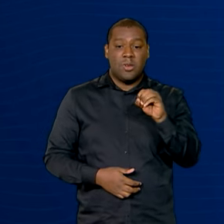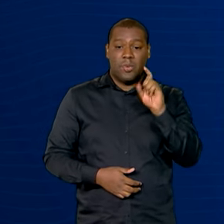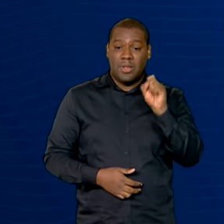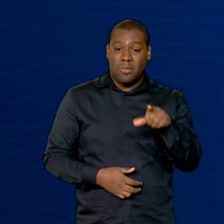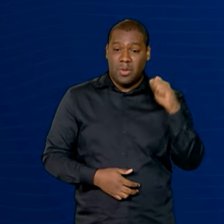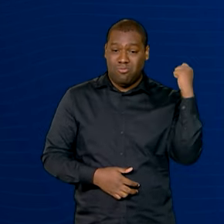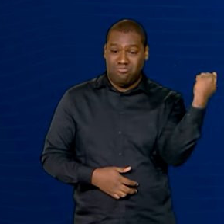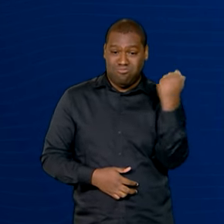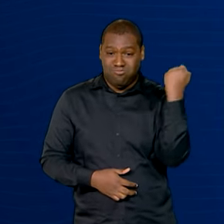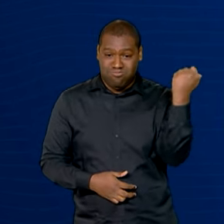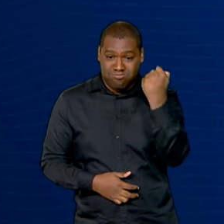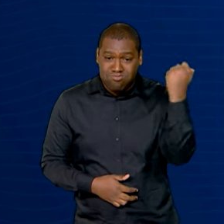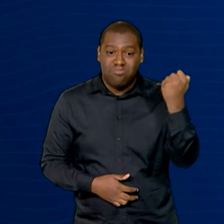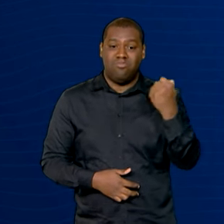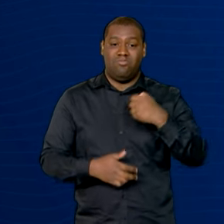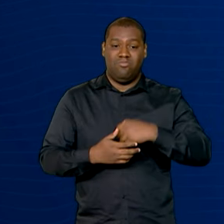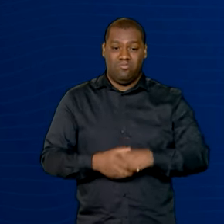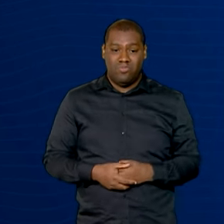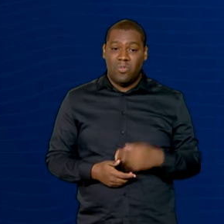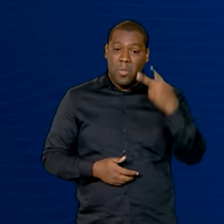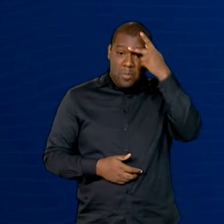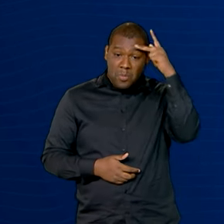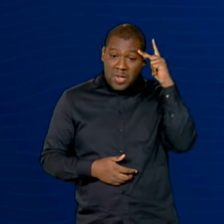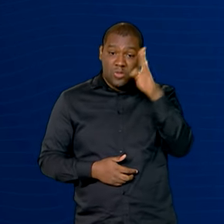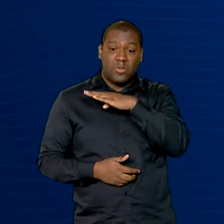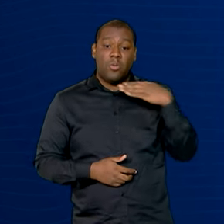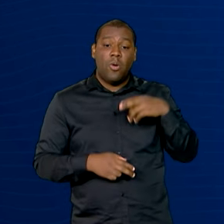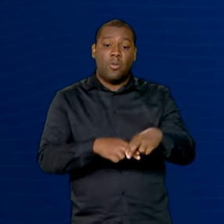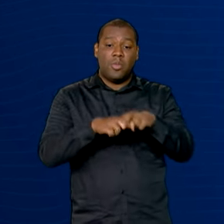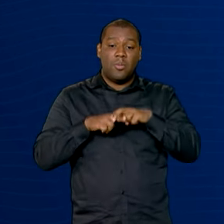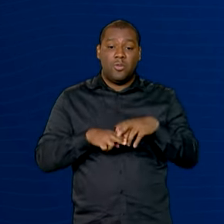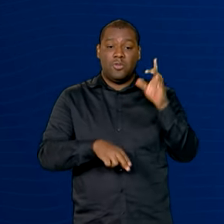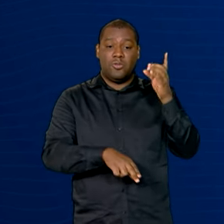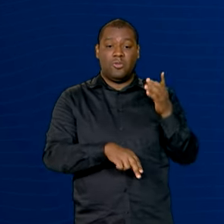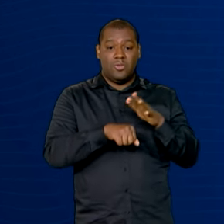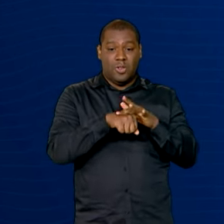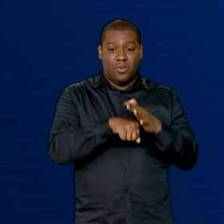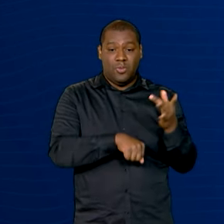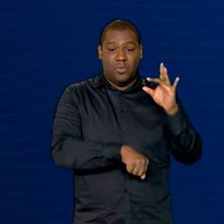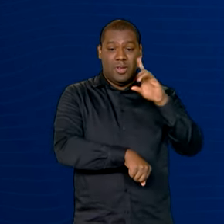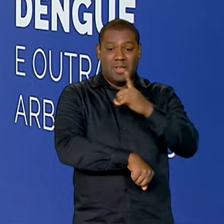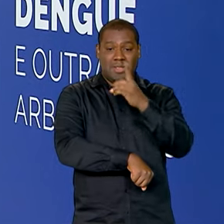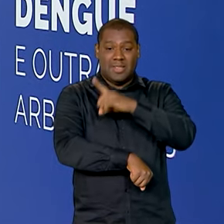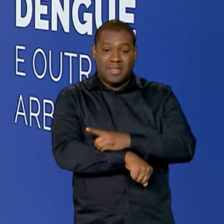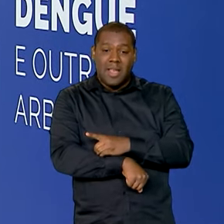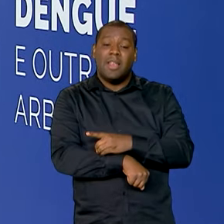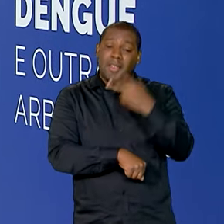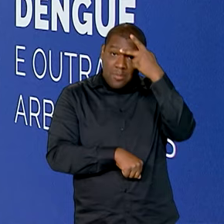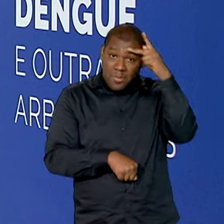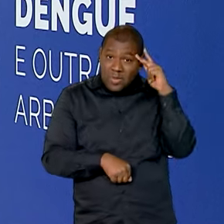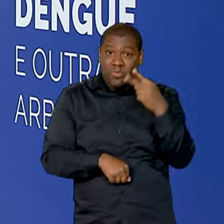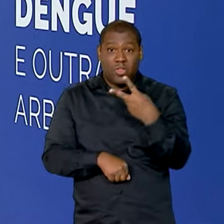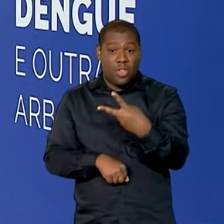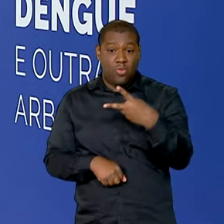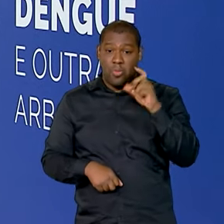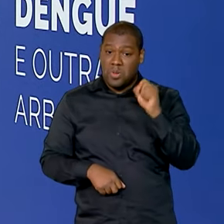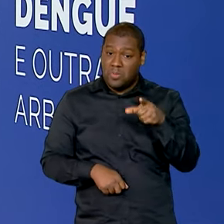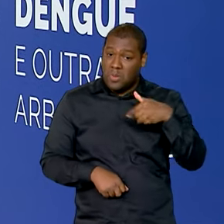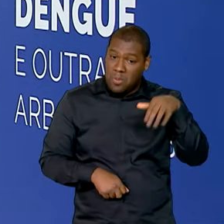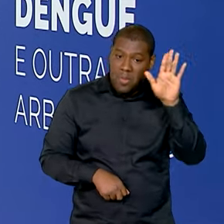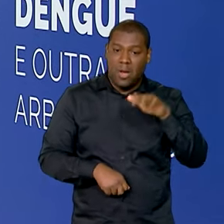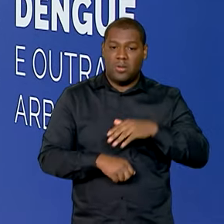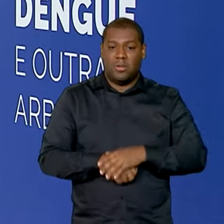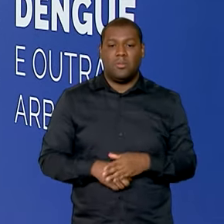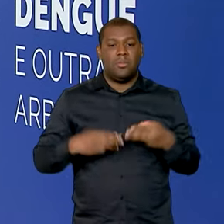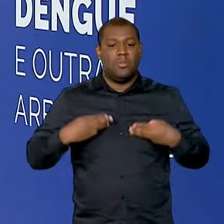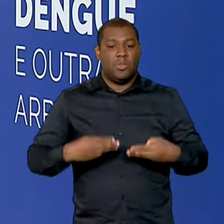alarme. As mortes pela doença totalizam 2.439. Até o momento, Ministério da Saúde